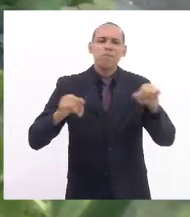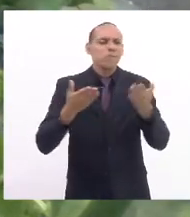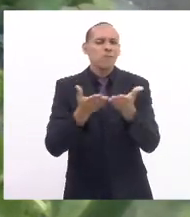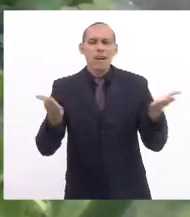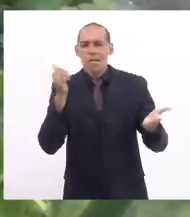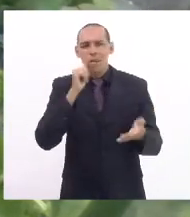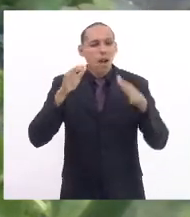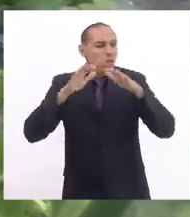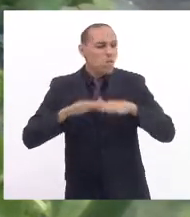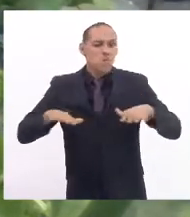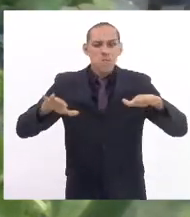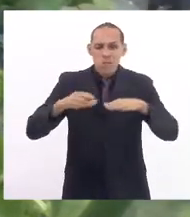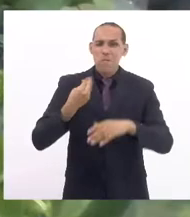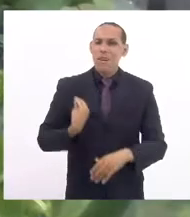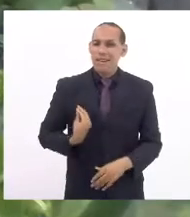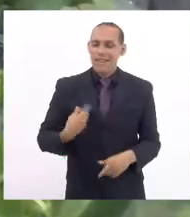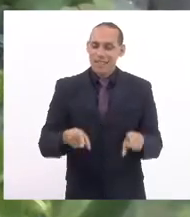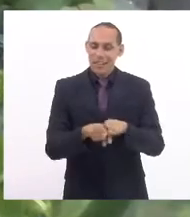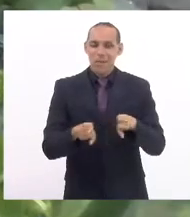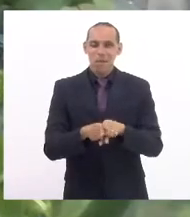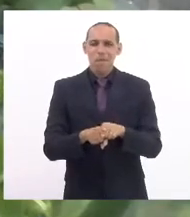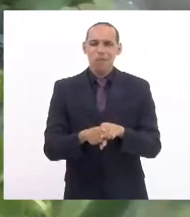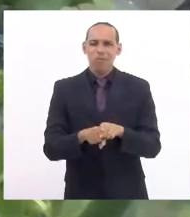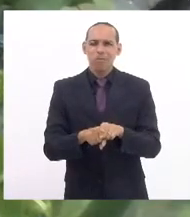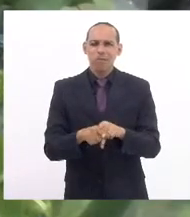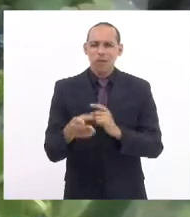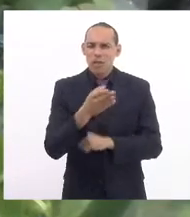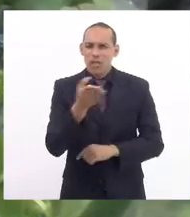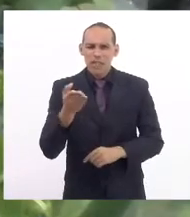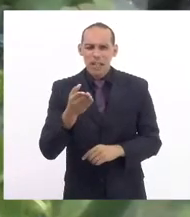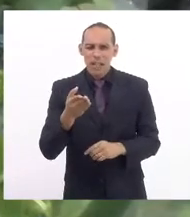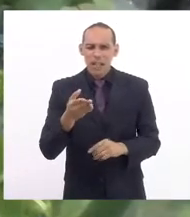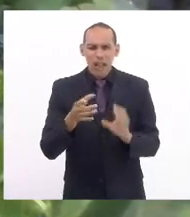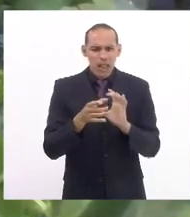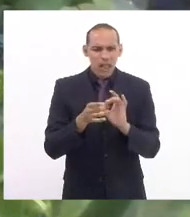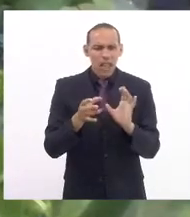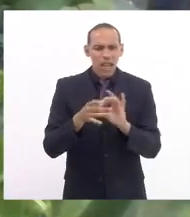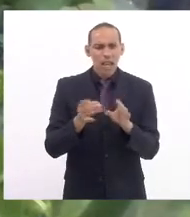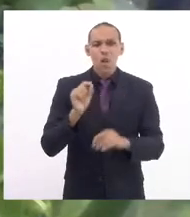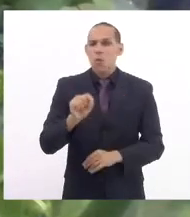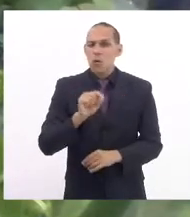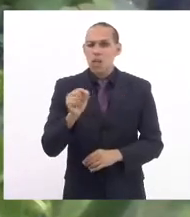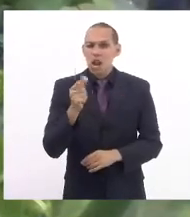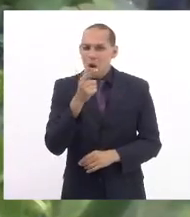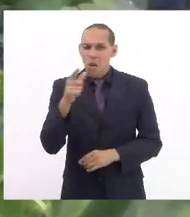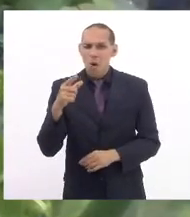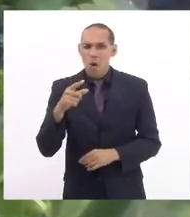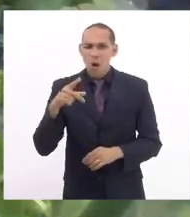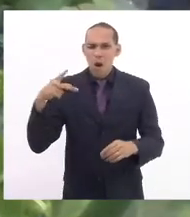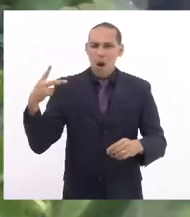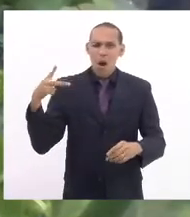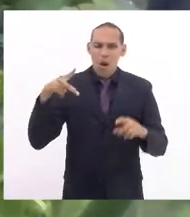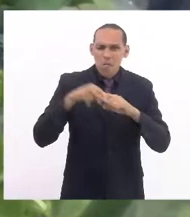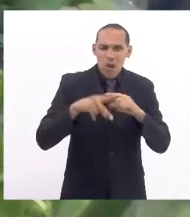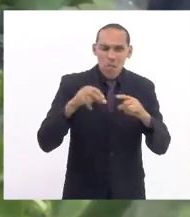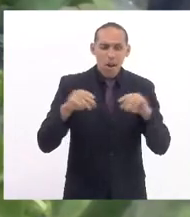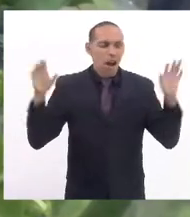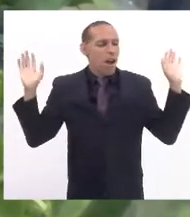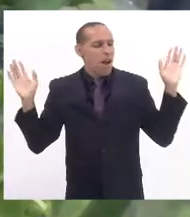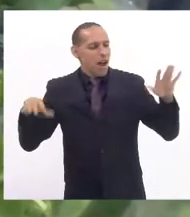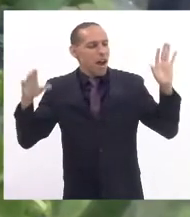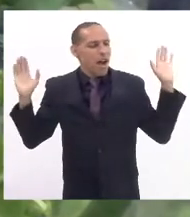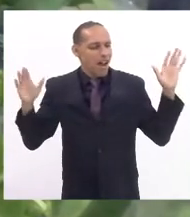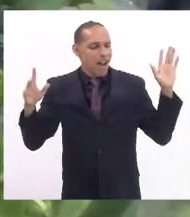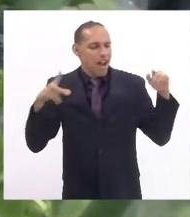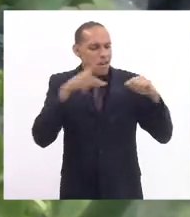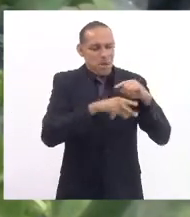mulheres que estão aqui em presente. Nunca permita que ninguém corte as nossas asas, cale a nossa